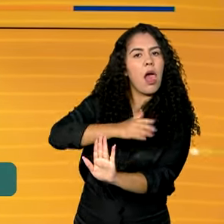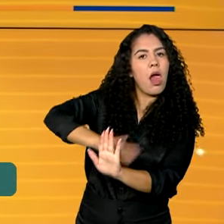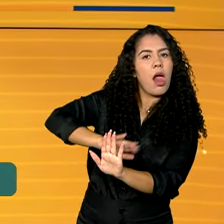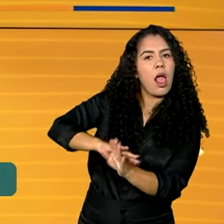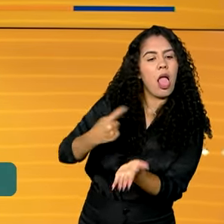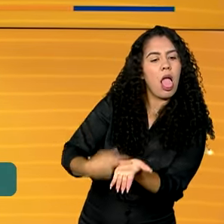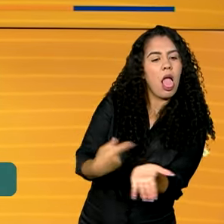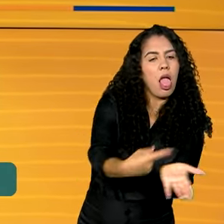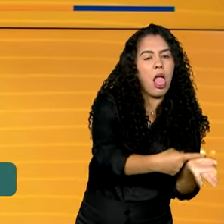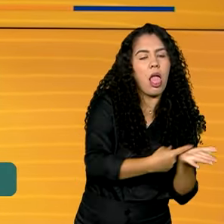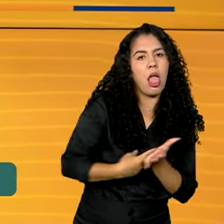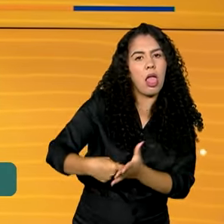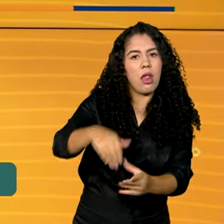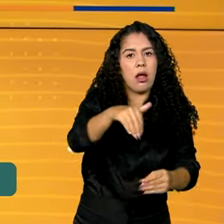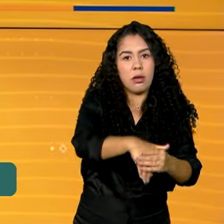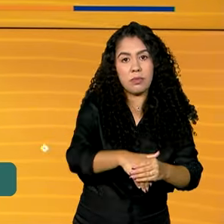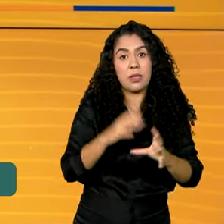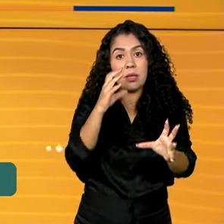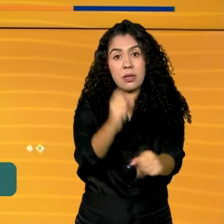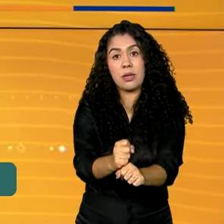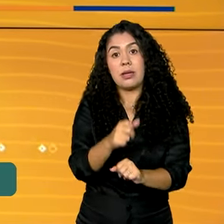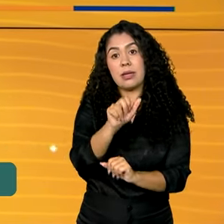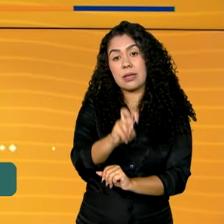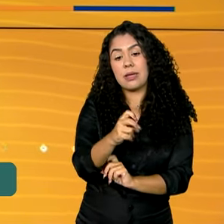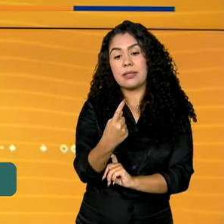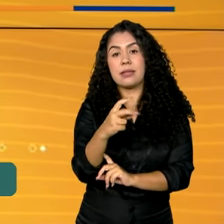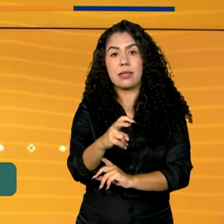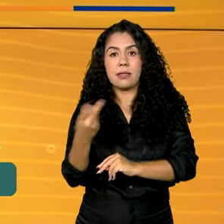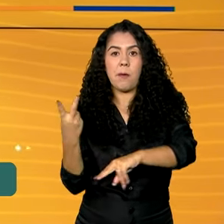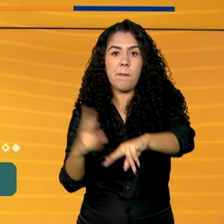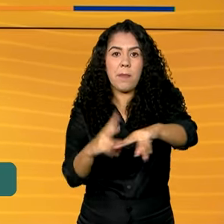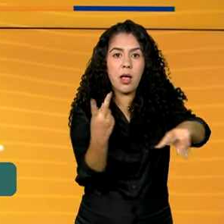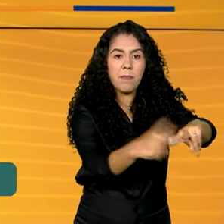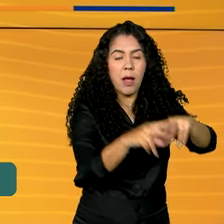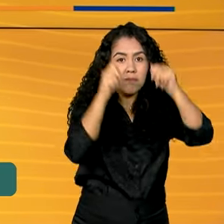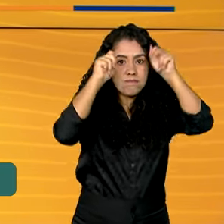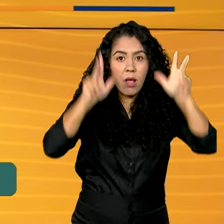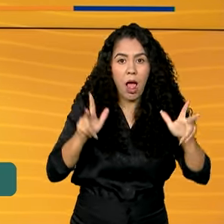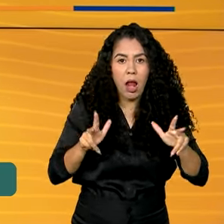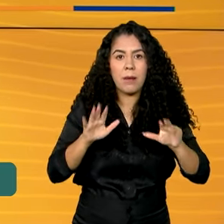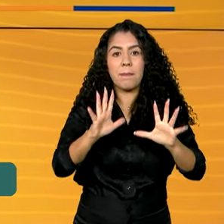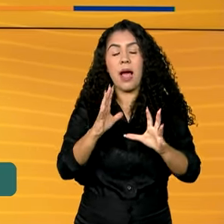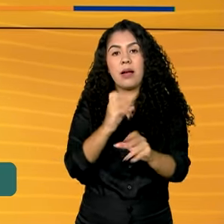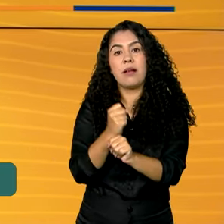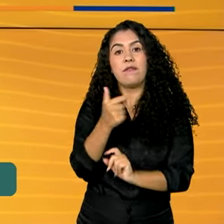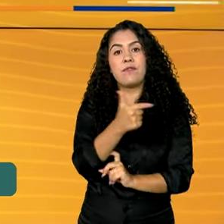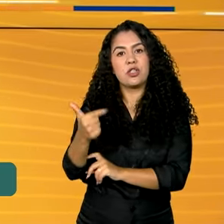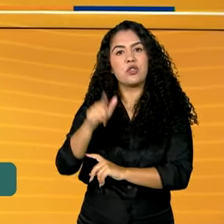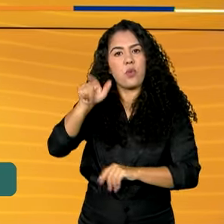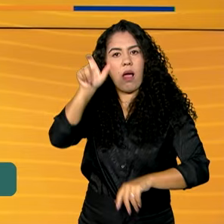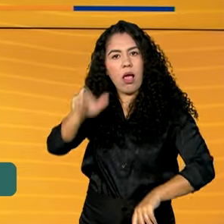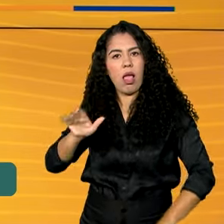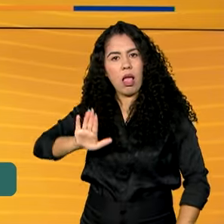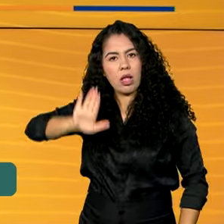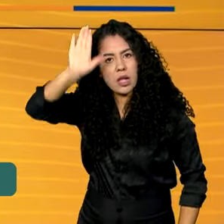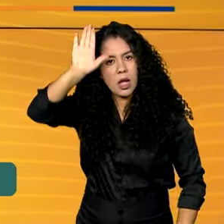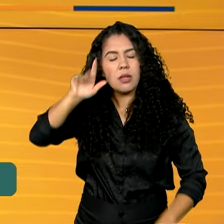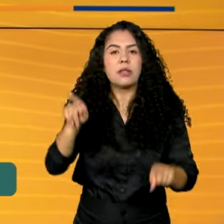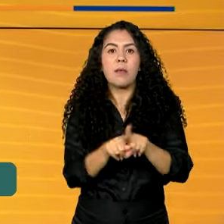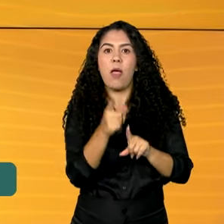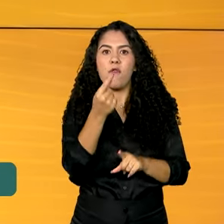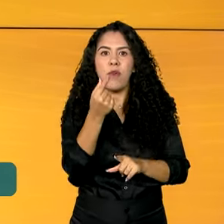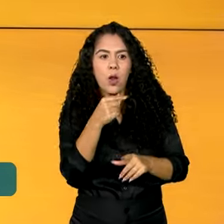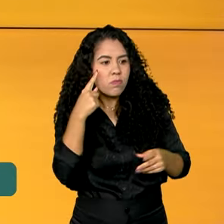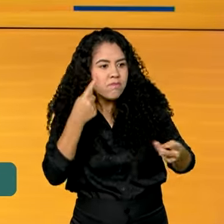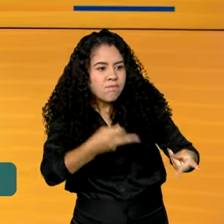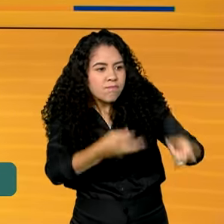compra de votos. Foram 515 prisões, sendo 22 de candidatos. Os valores em dinheiro apreendido passam